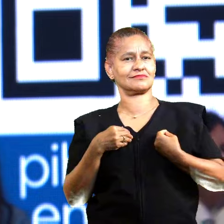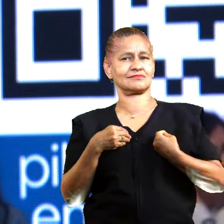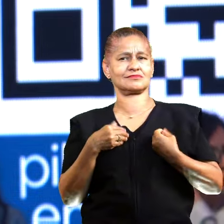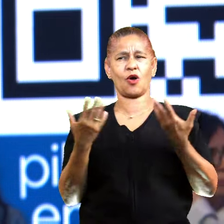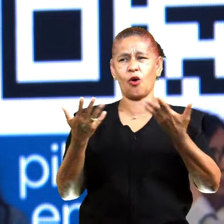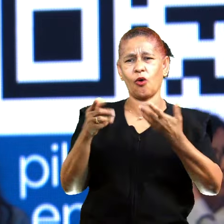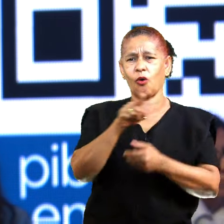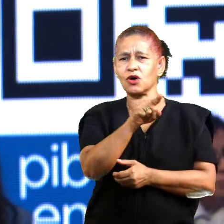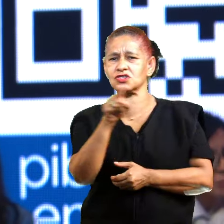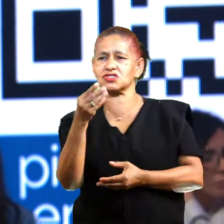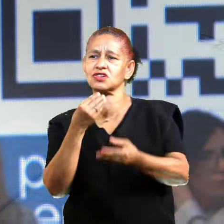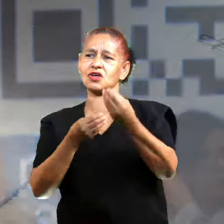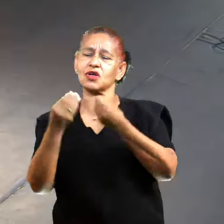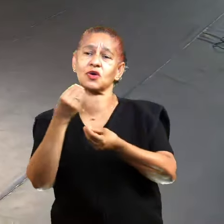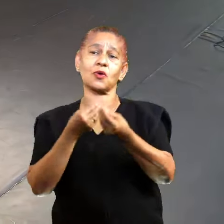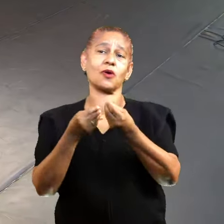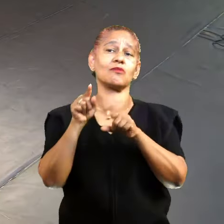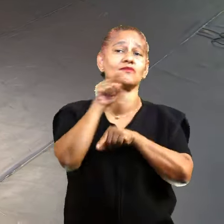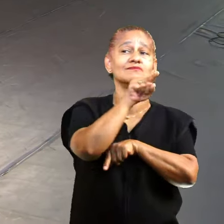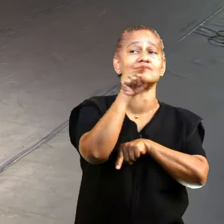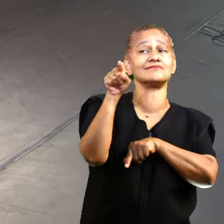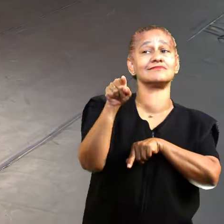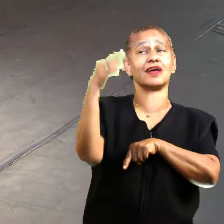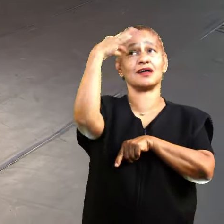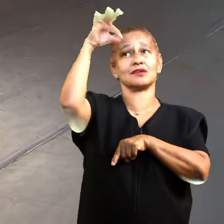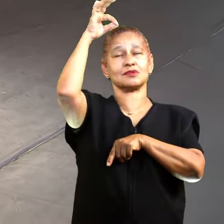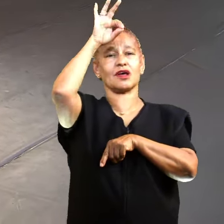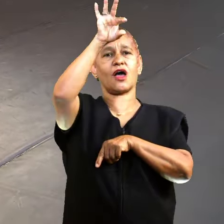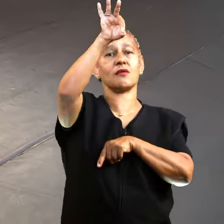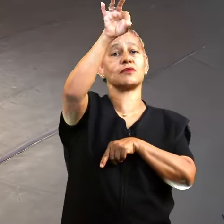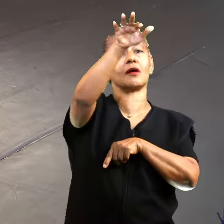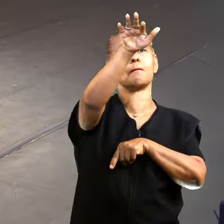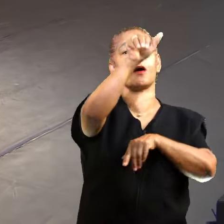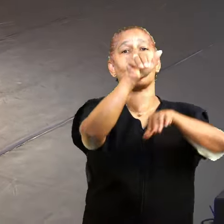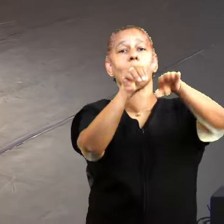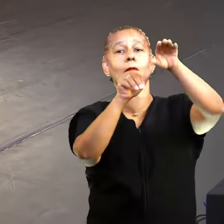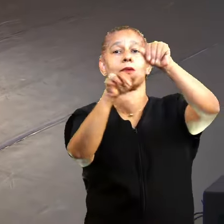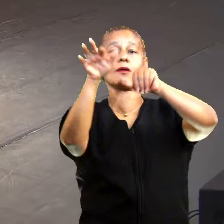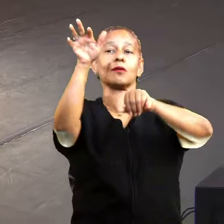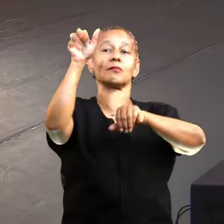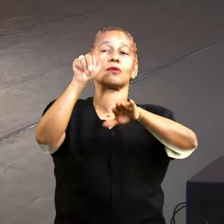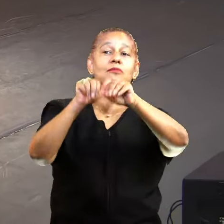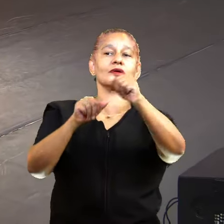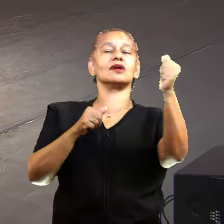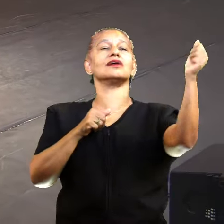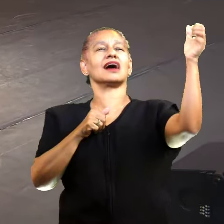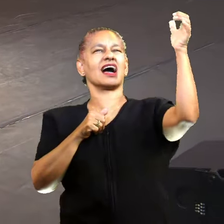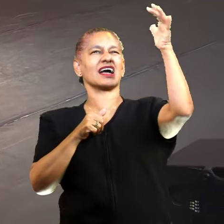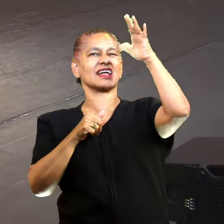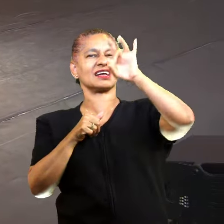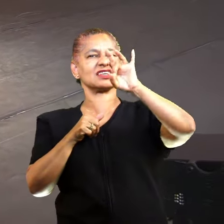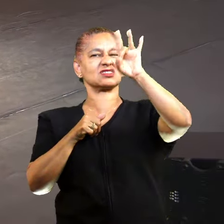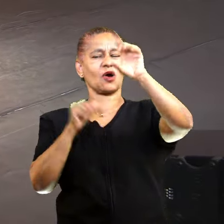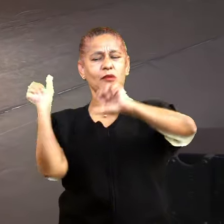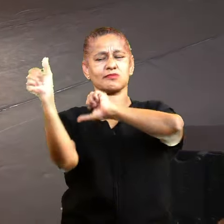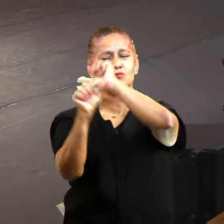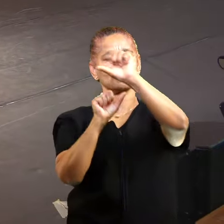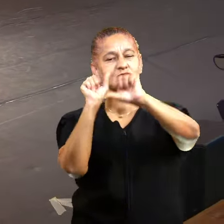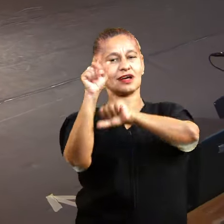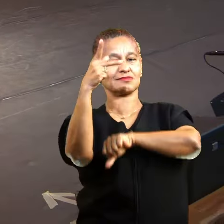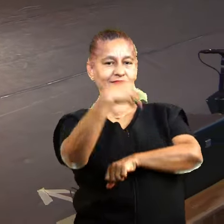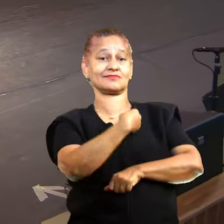hoje e o Espírito Santo está te chamando dizendo, olha, a minha graça é capaz de mudar a você a sua história